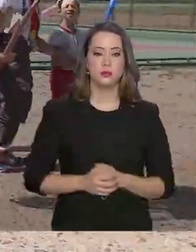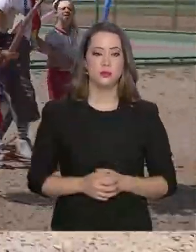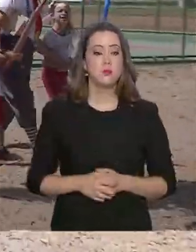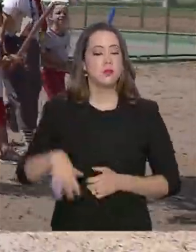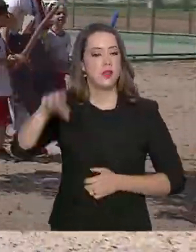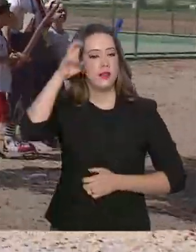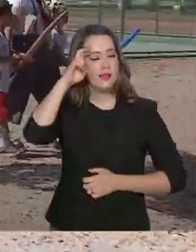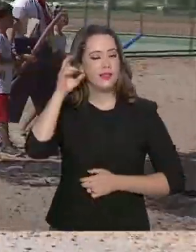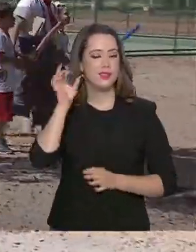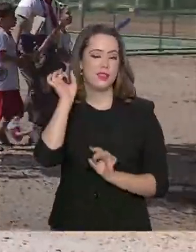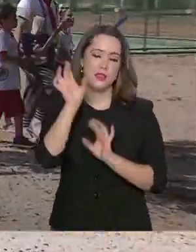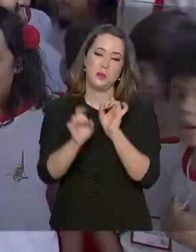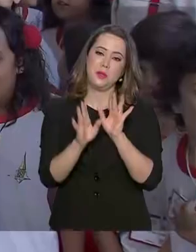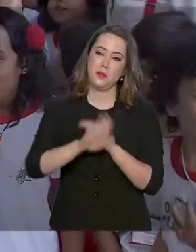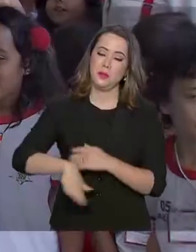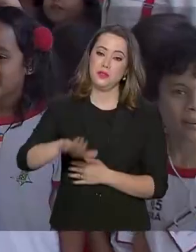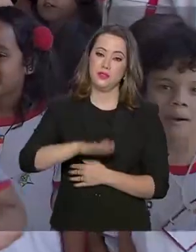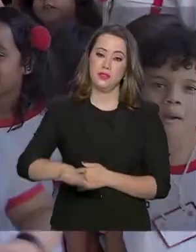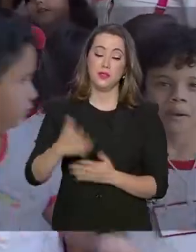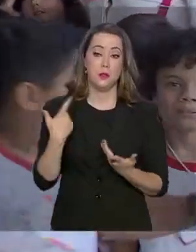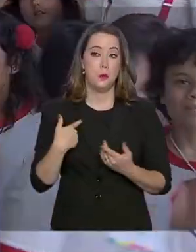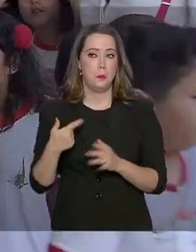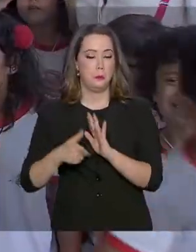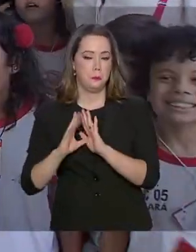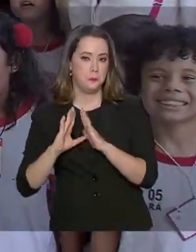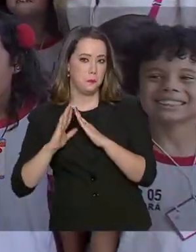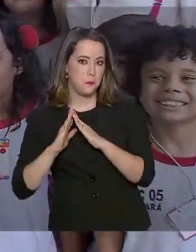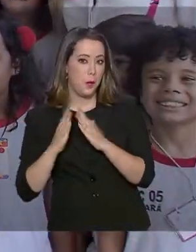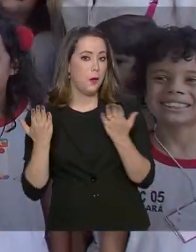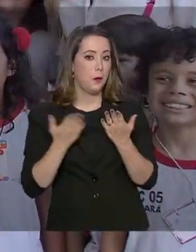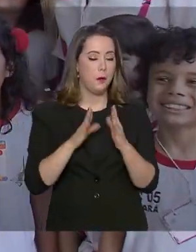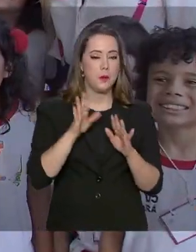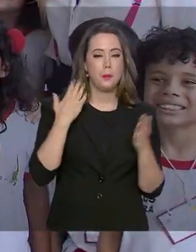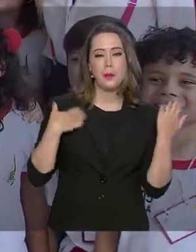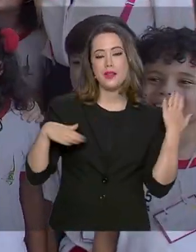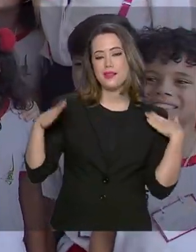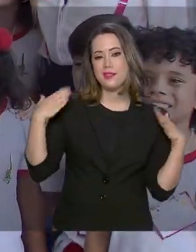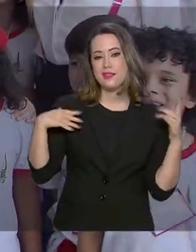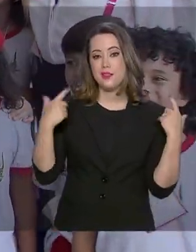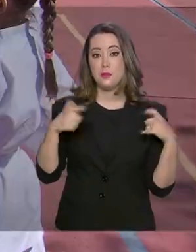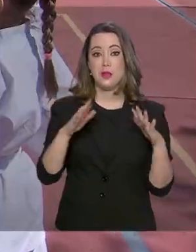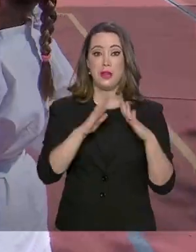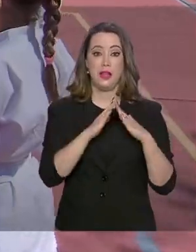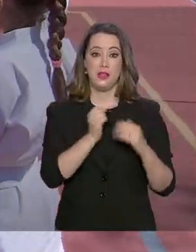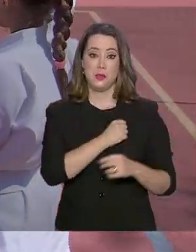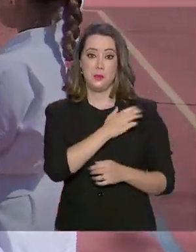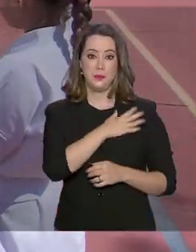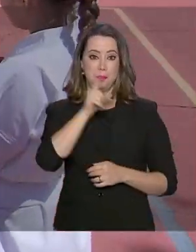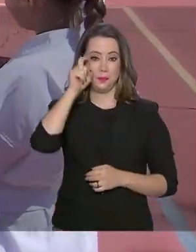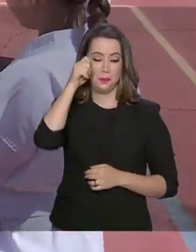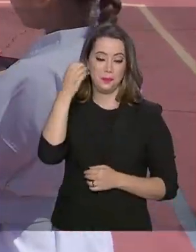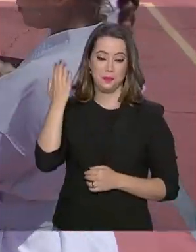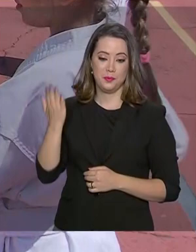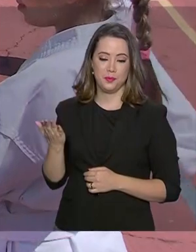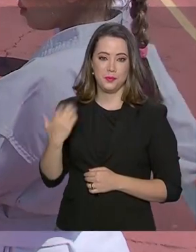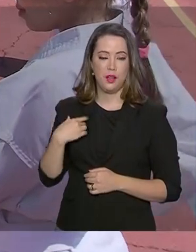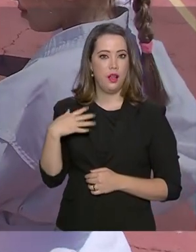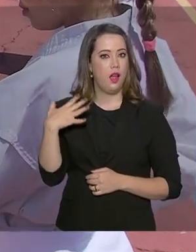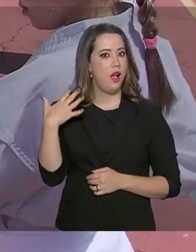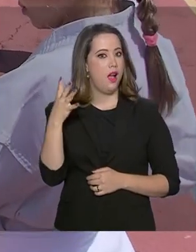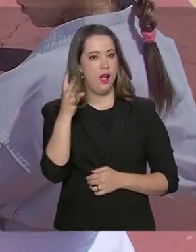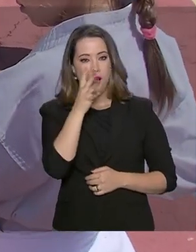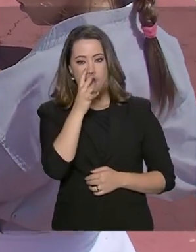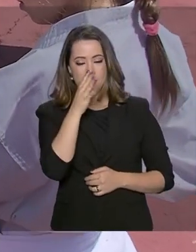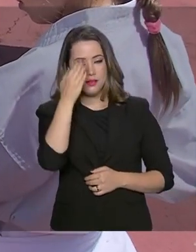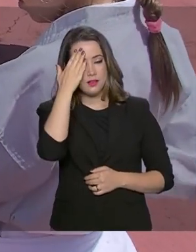especial para essa criançada. Em vez de sala de aula, um passeio pelo Palácio do Jaburu. A Anny ficou encantada com o que viu e já